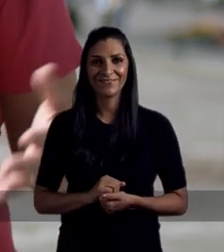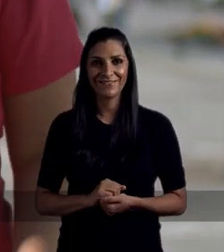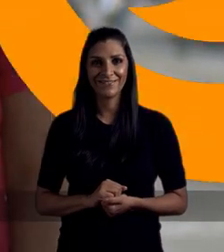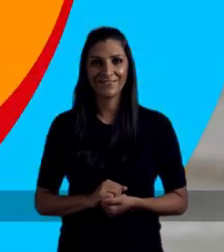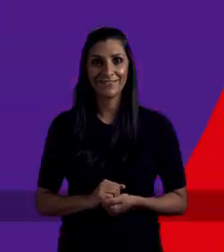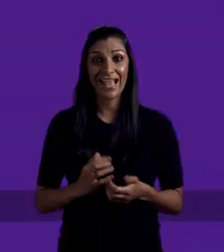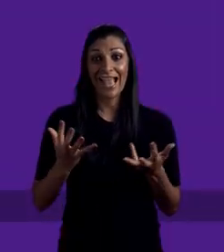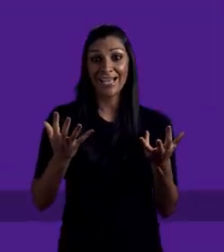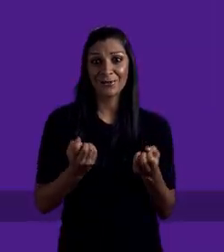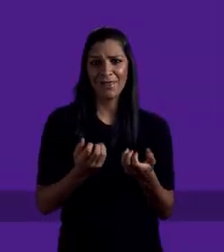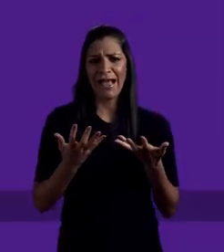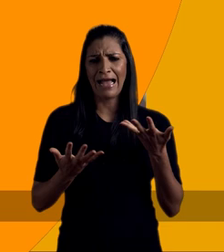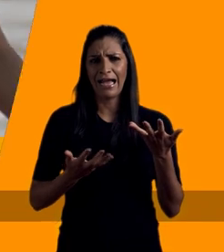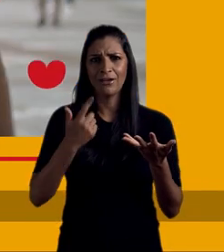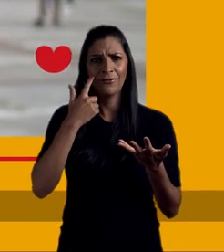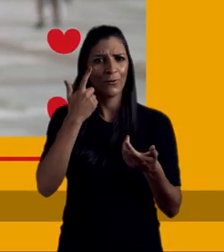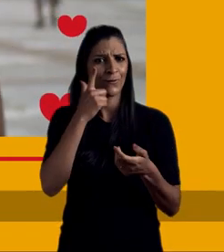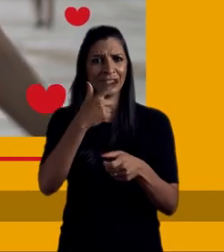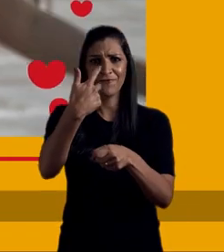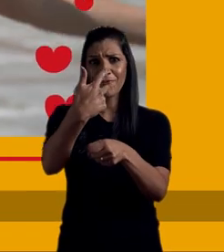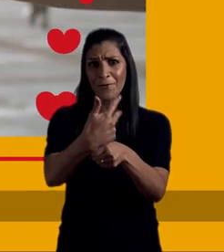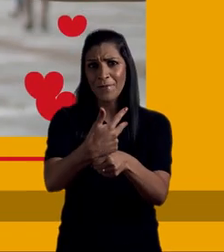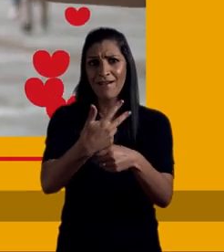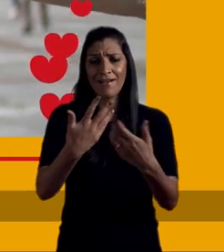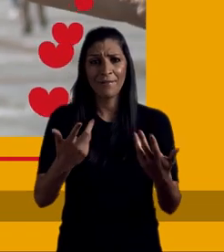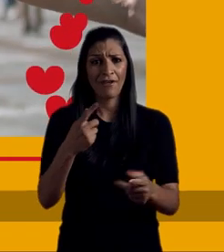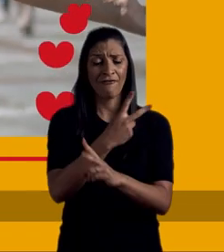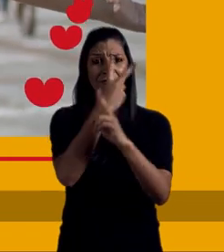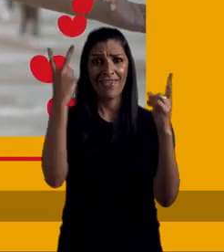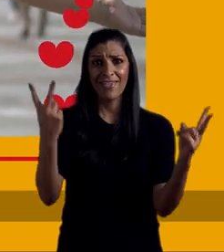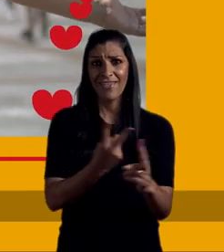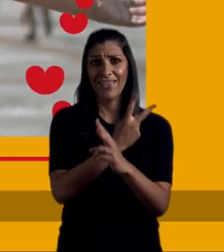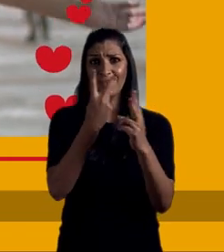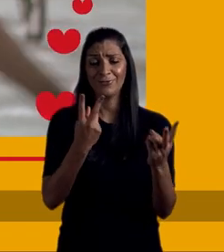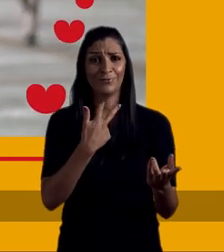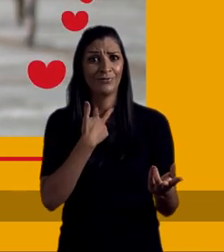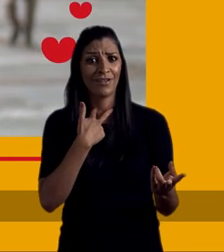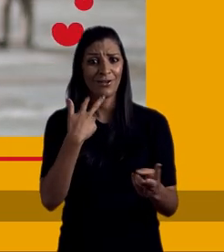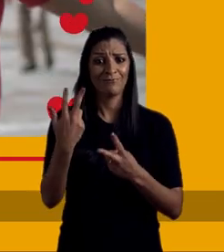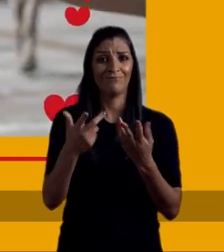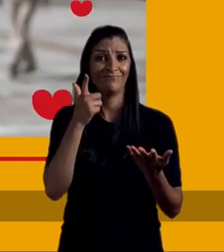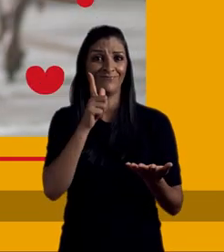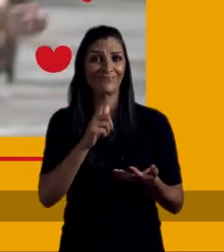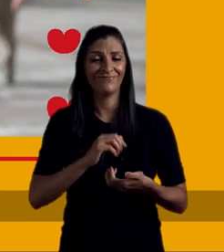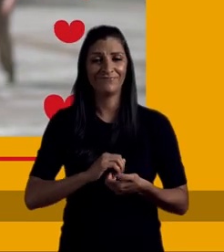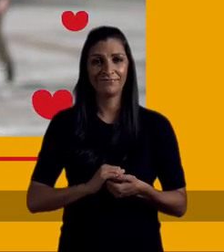é meia sim. Assumindo a gestão... Gente, não vão te parar com gravar com esse Vendaval. Eu tô com gente.